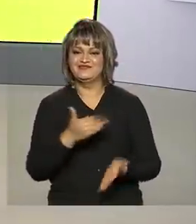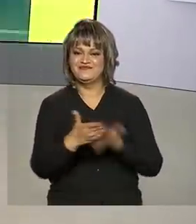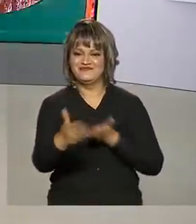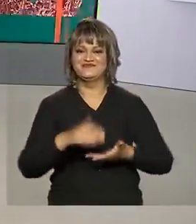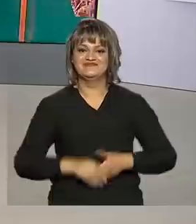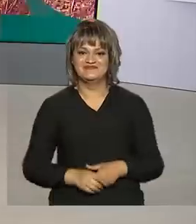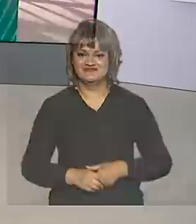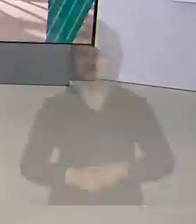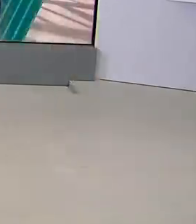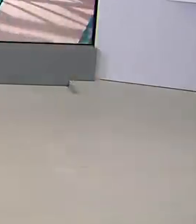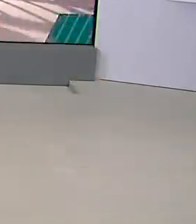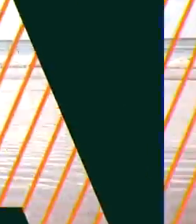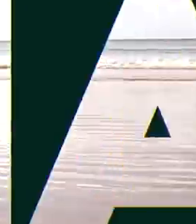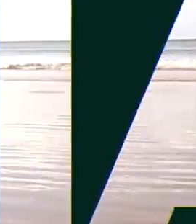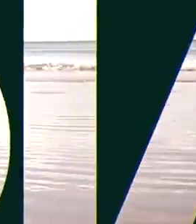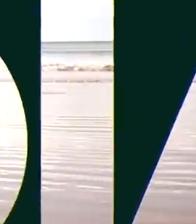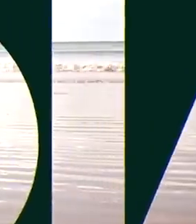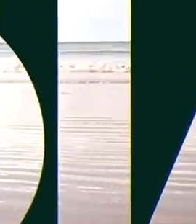começando.